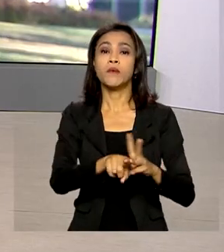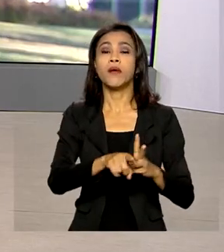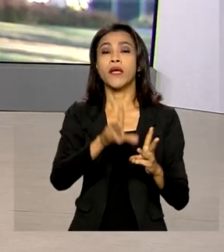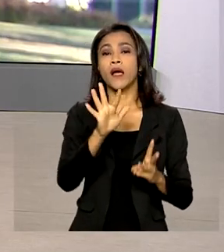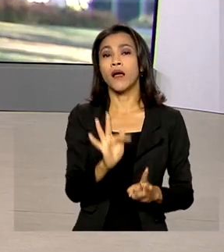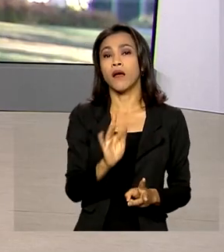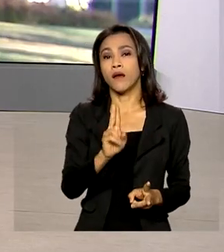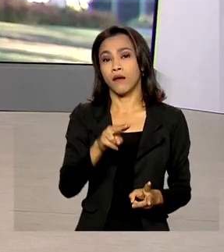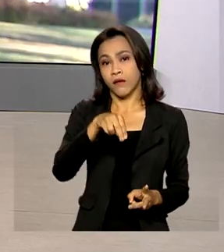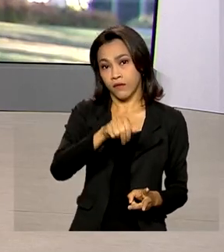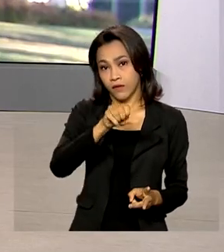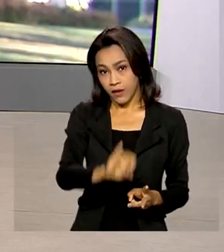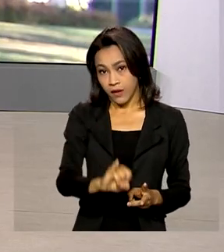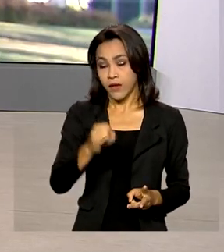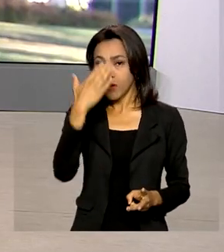certo, Glauco. Obrigada pelas suas informações.